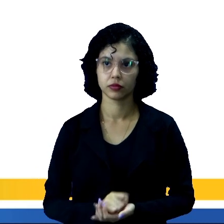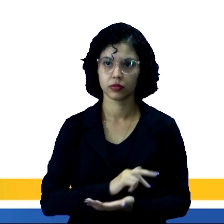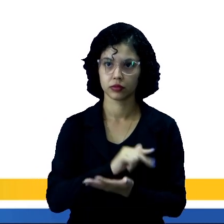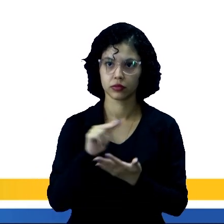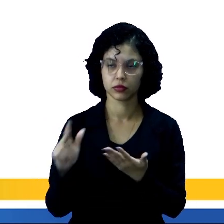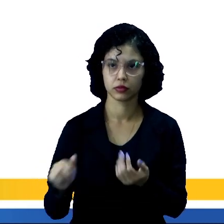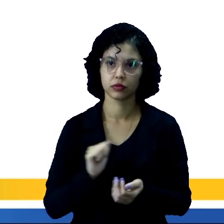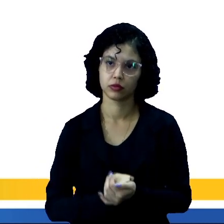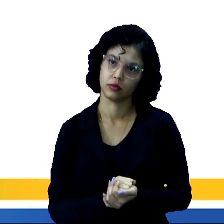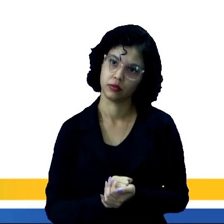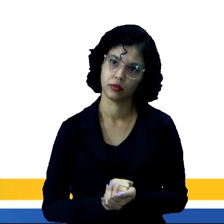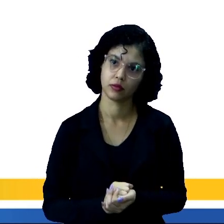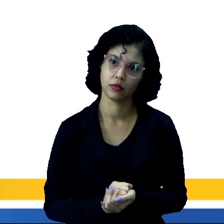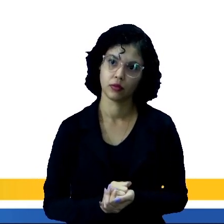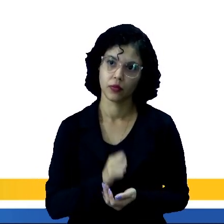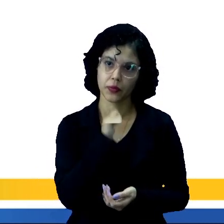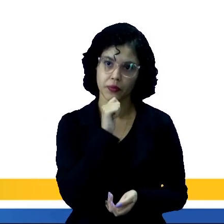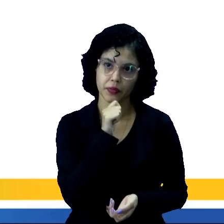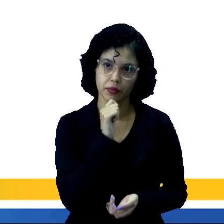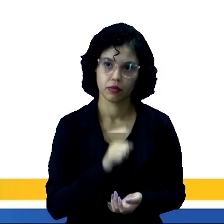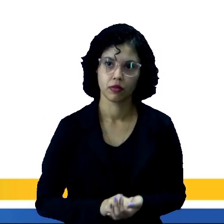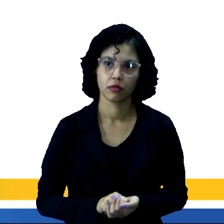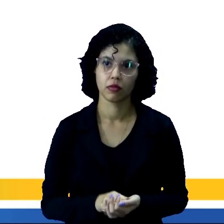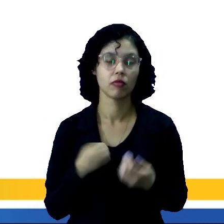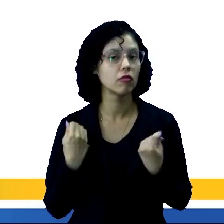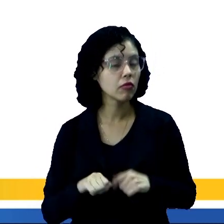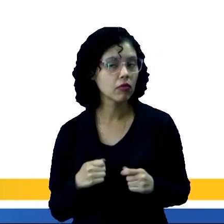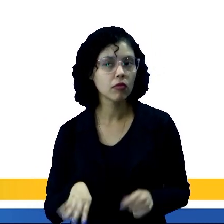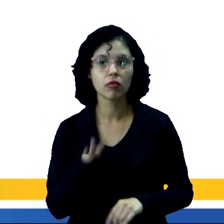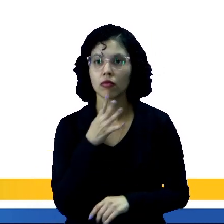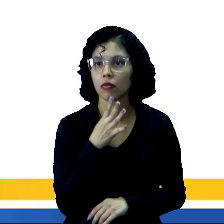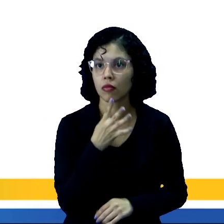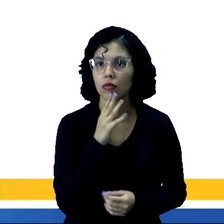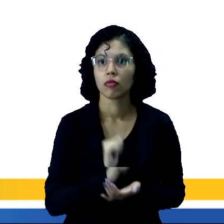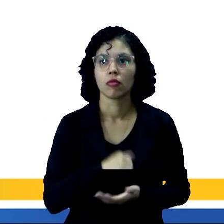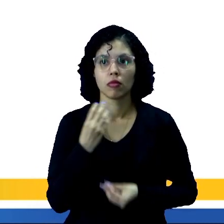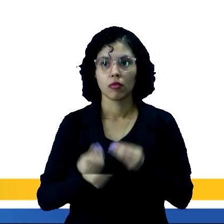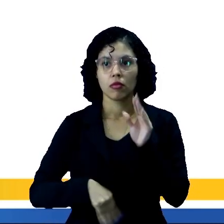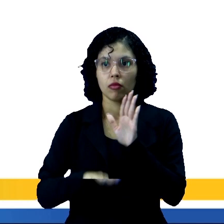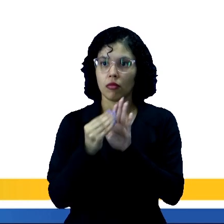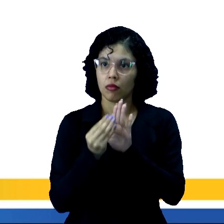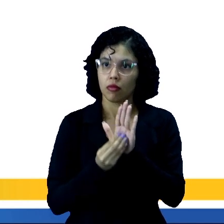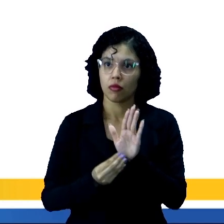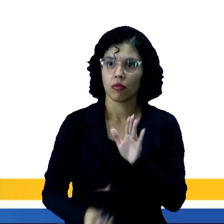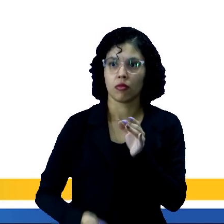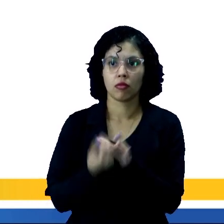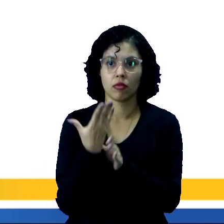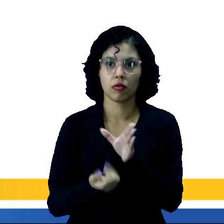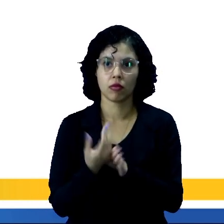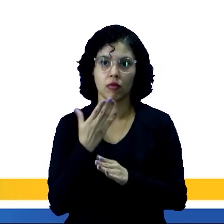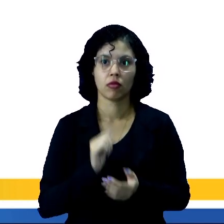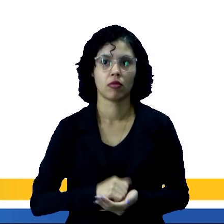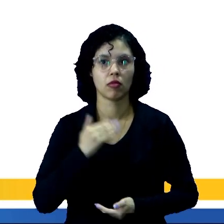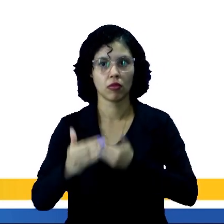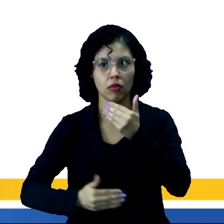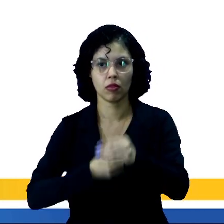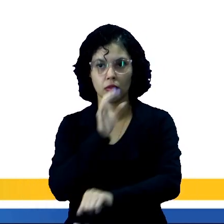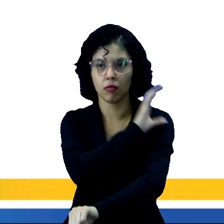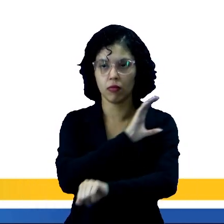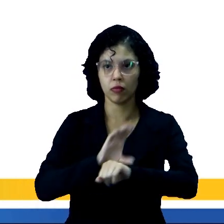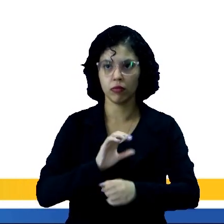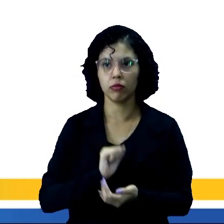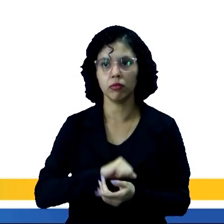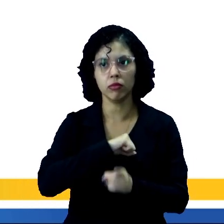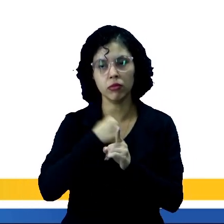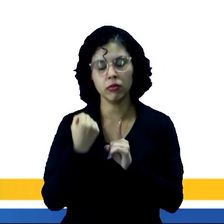variações, né? Seus variados ecossistemas devem ser reconhecidos como um fator gerador do processo cultural